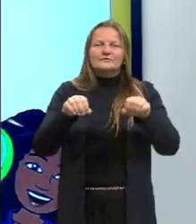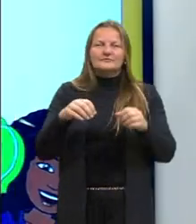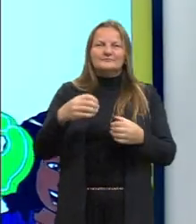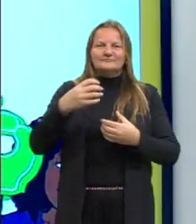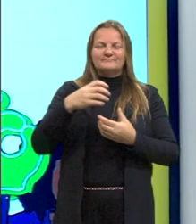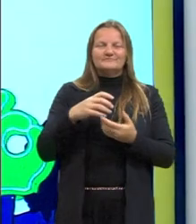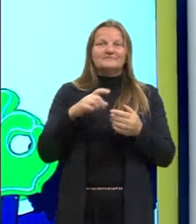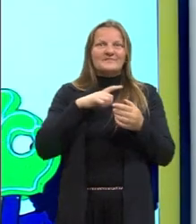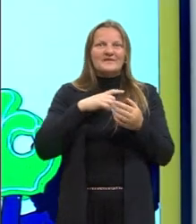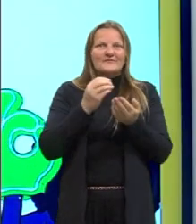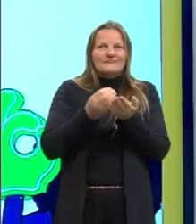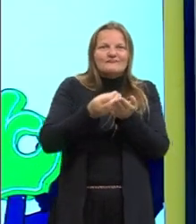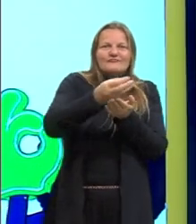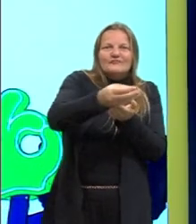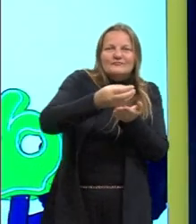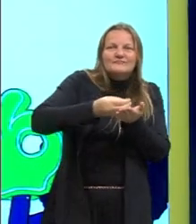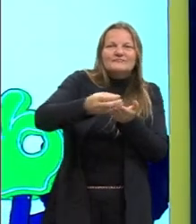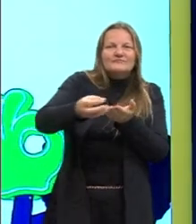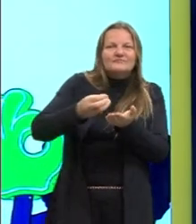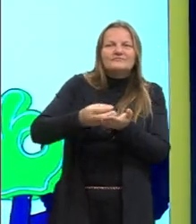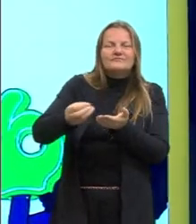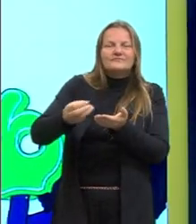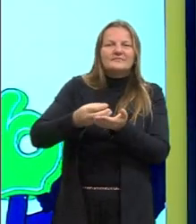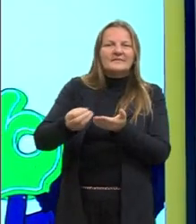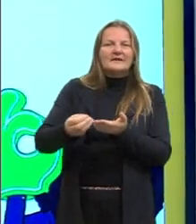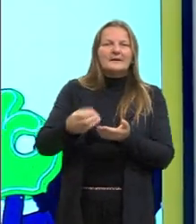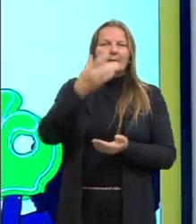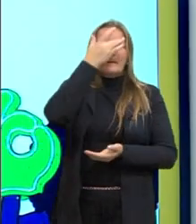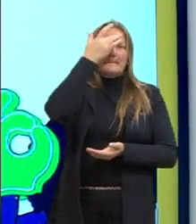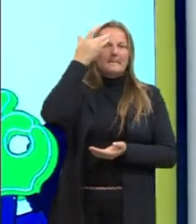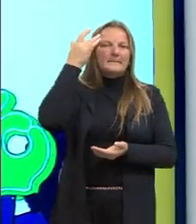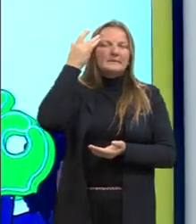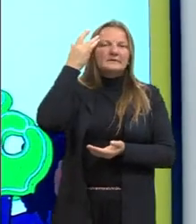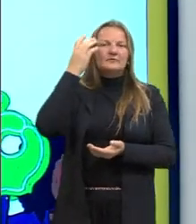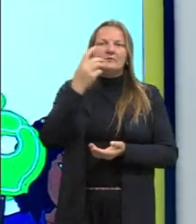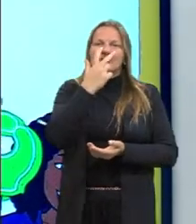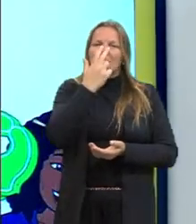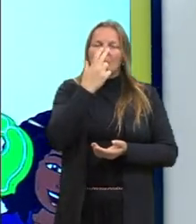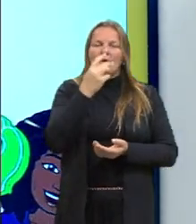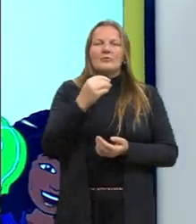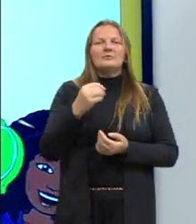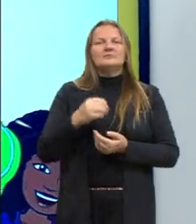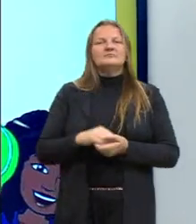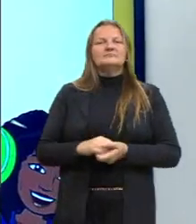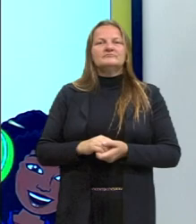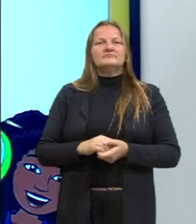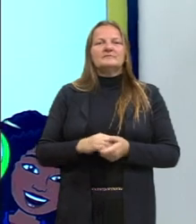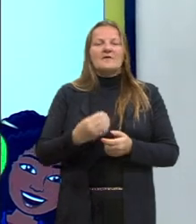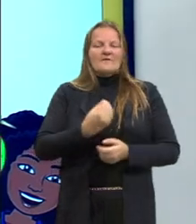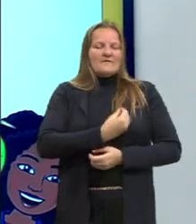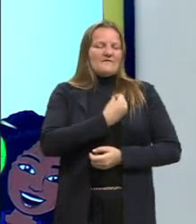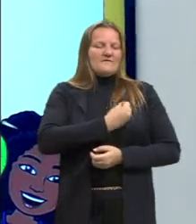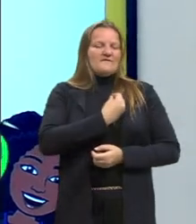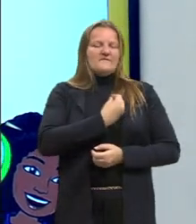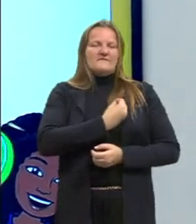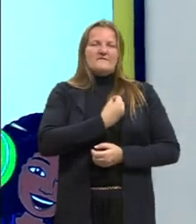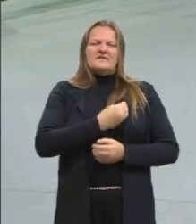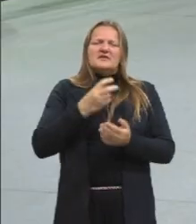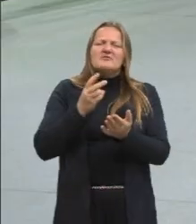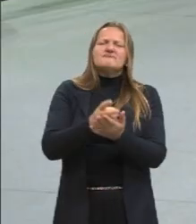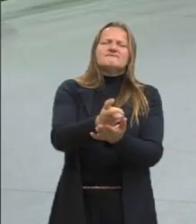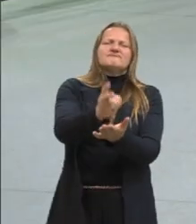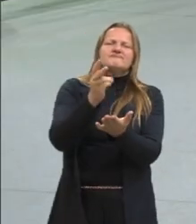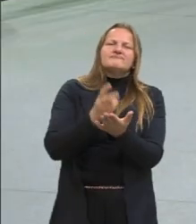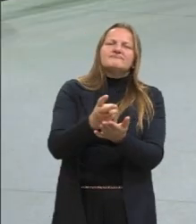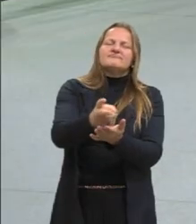ela é distribuída para as pessoas como forma de desejar, sim, vida longa, como forma